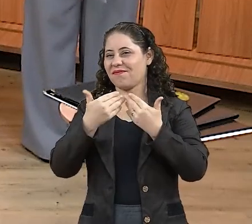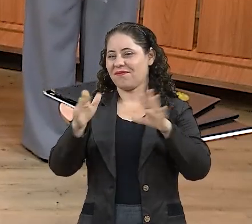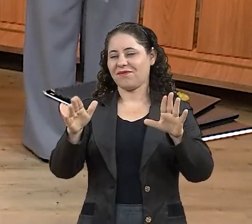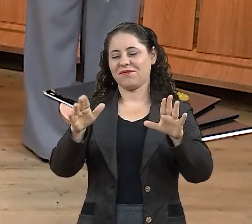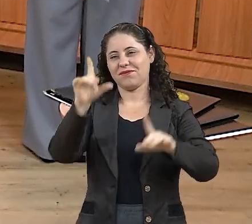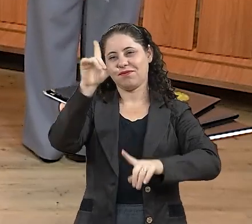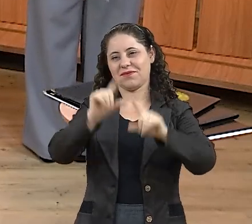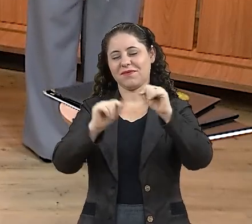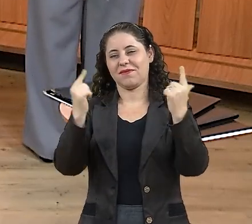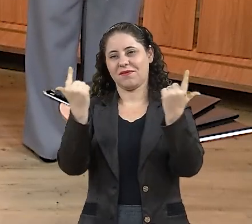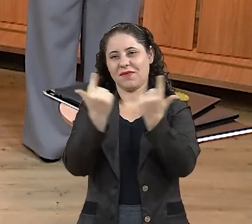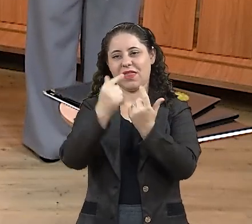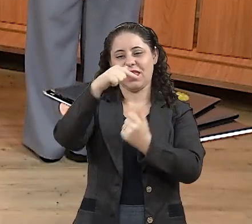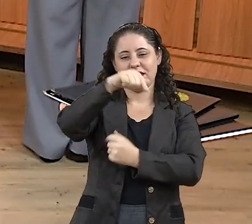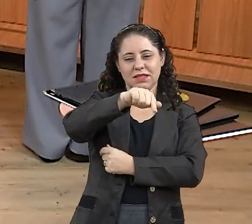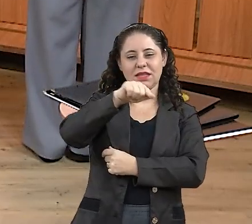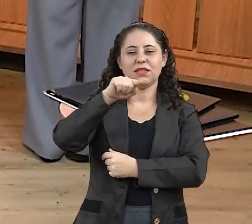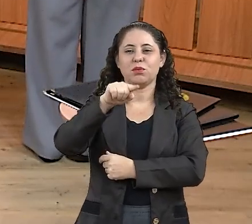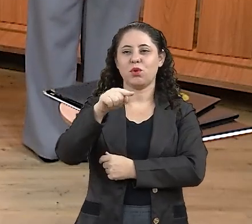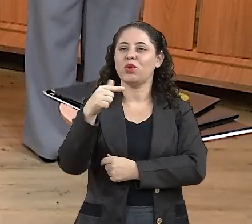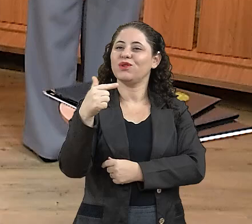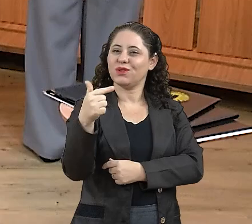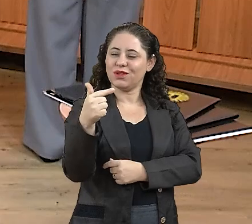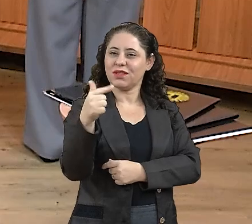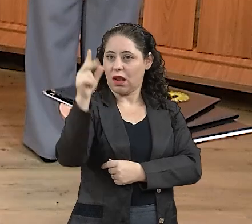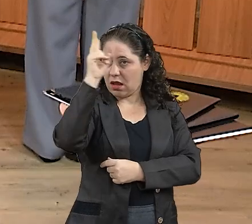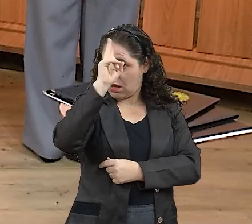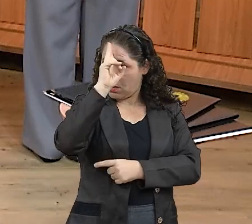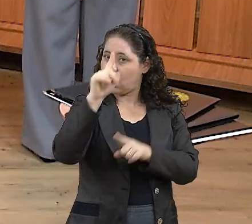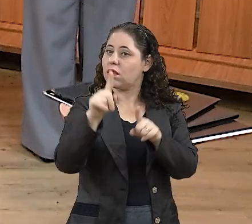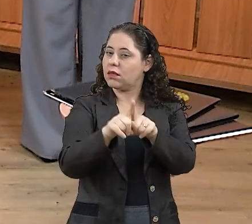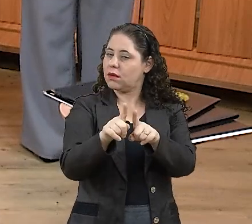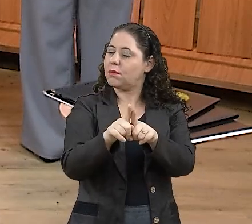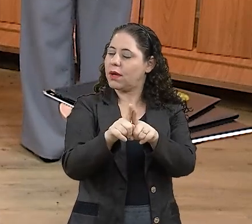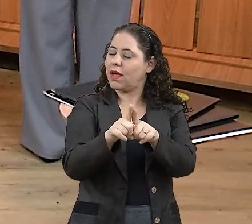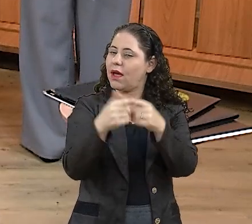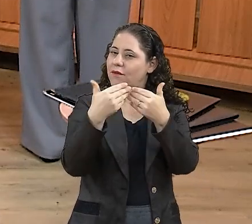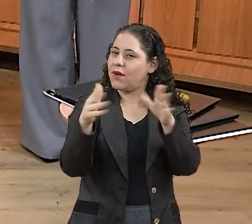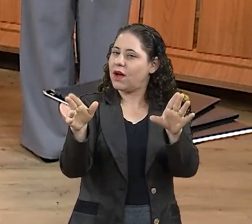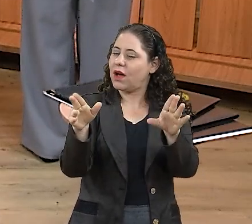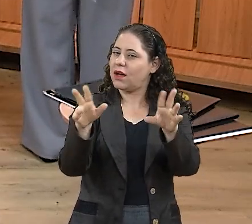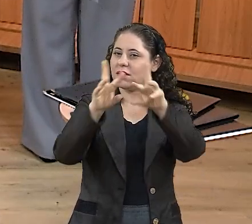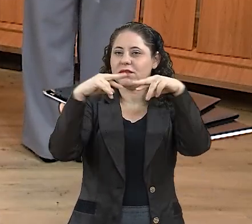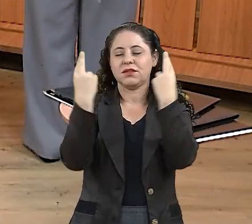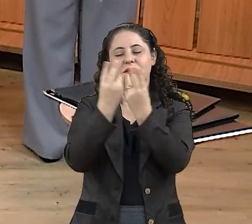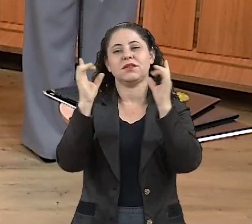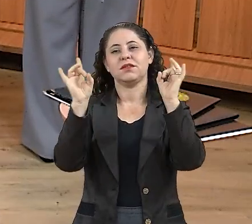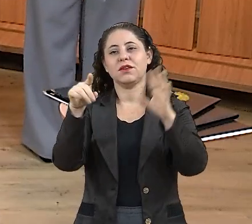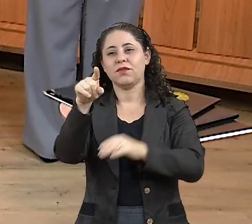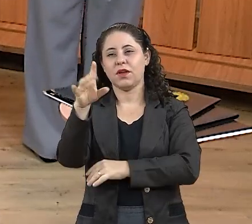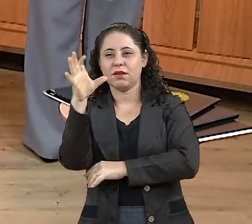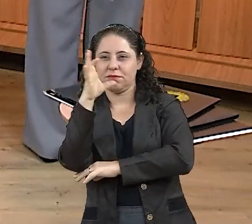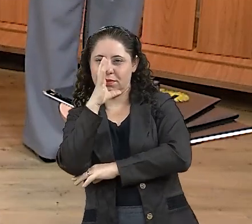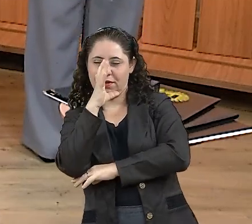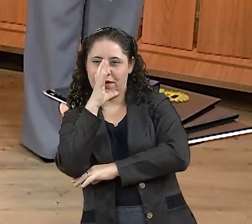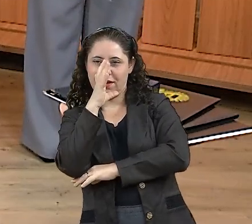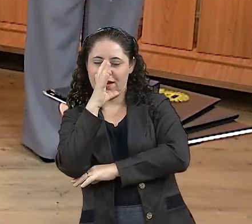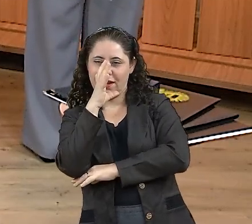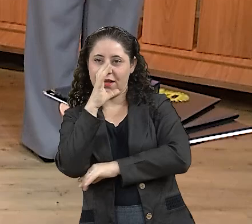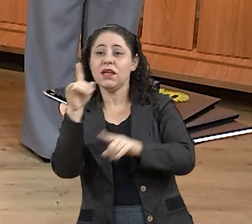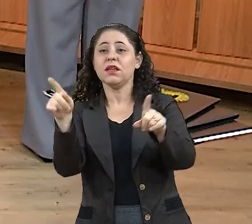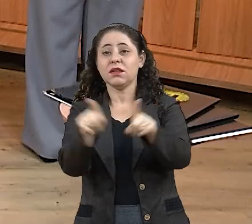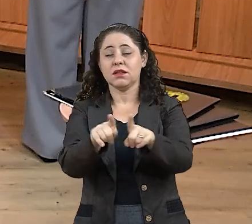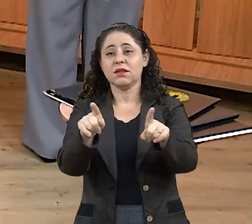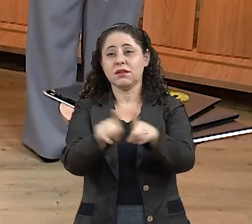aberto, que é na sintonia 7.2. Lembrando também que passa ao vivo essa cerimônia para todos vocês acompanharem.